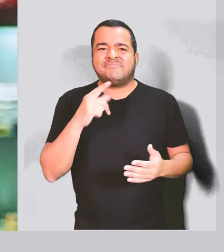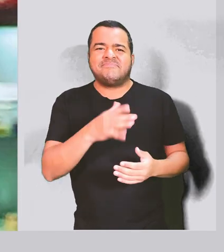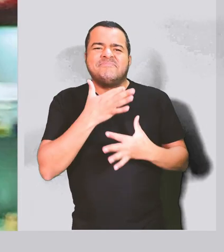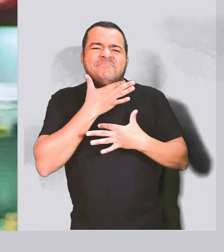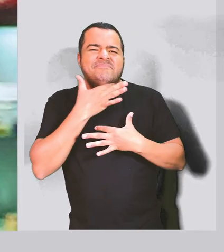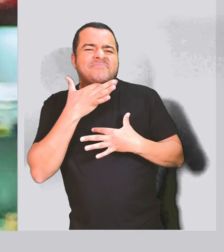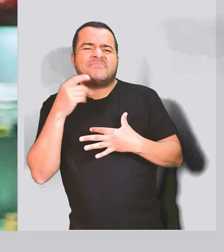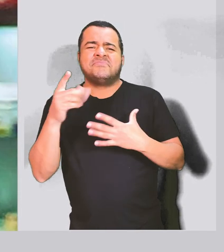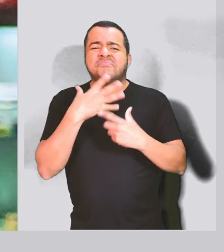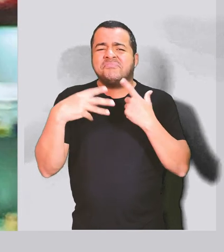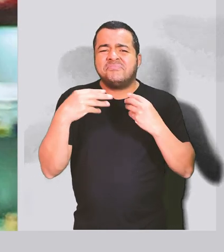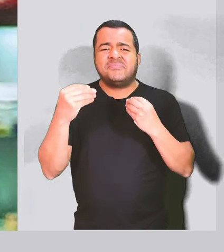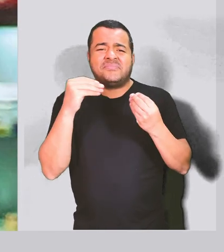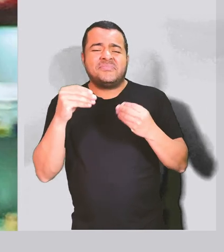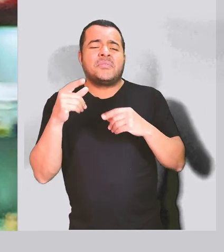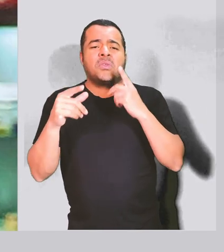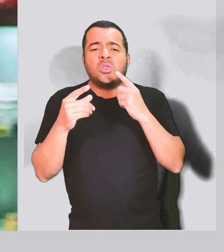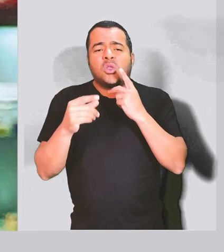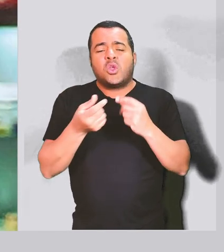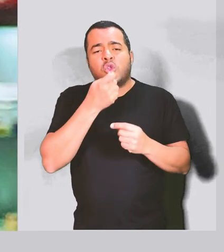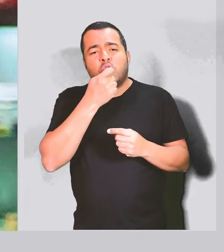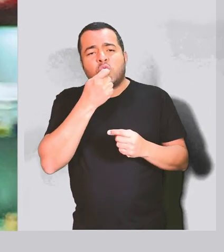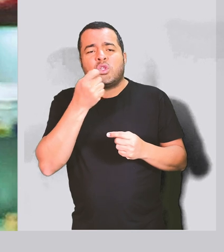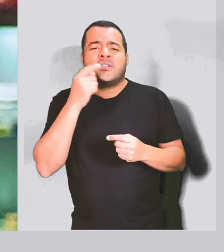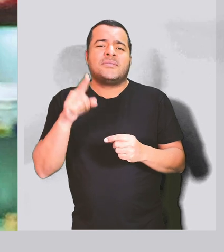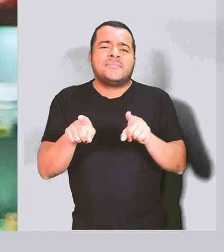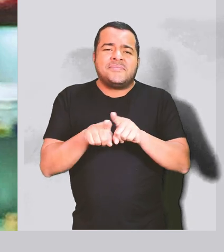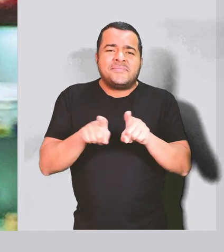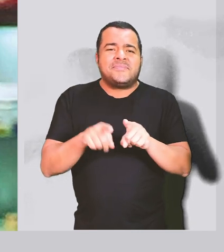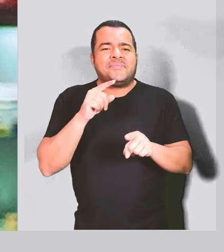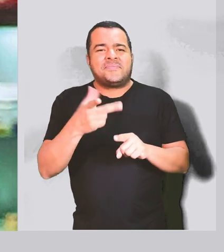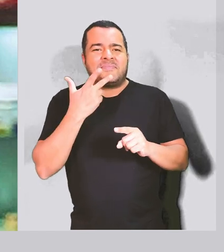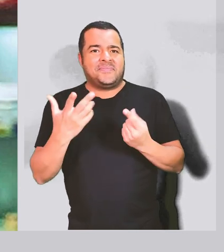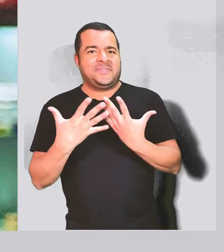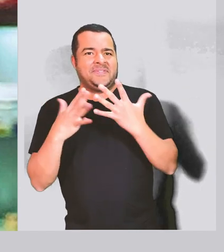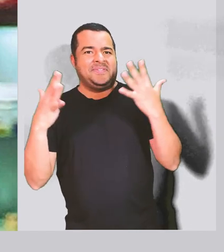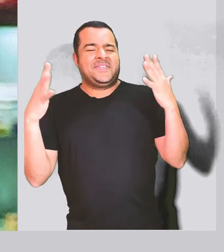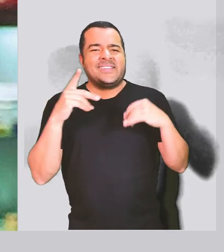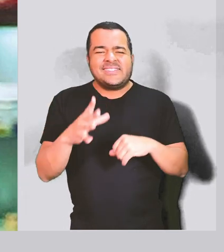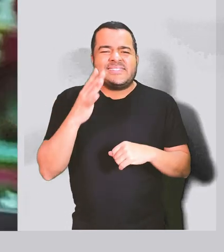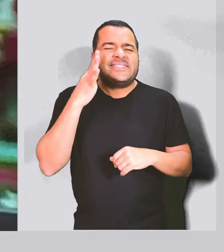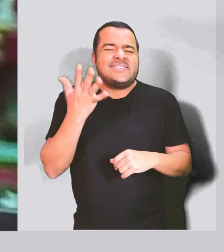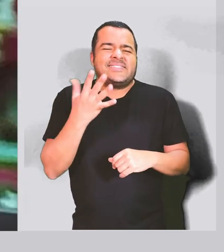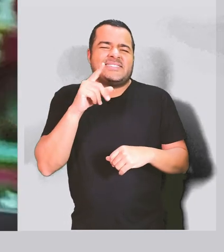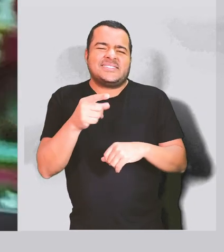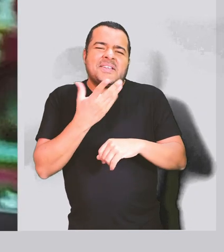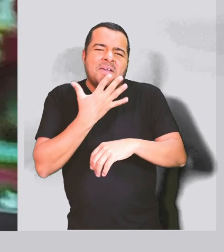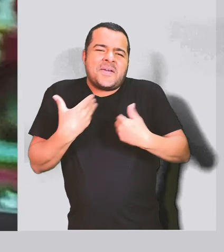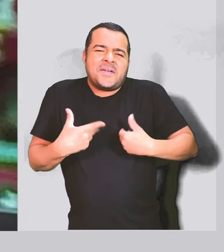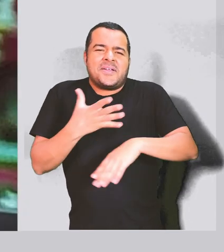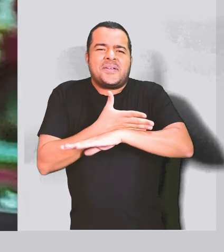sobre os dois. No seu pescoço, uma fraldinha com duas chupetas amarradas. Cores fortes, valorizando o brilho da pele retinta da família.